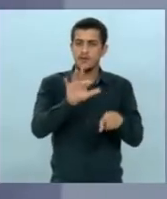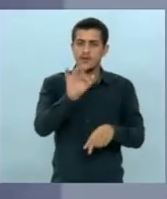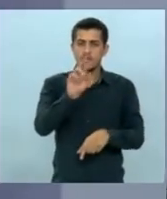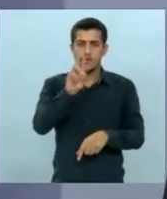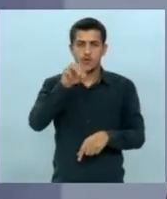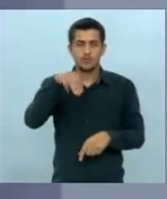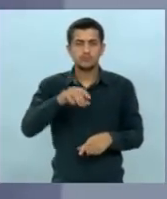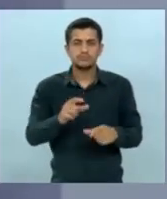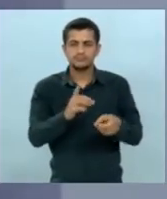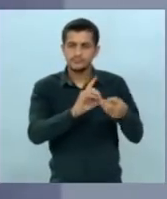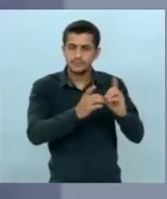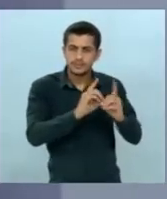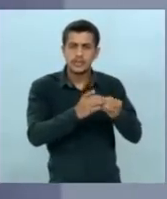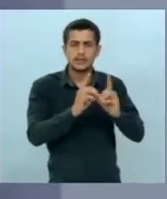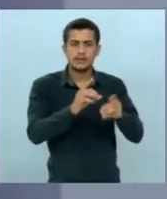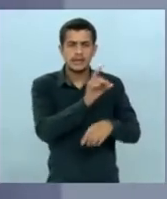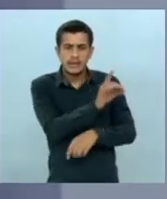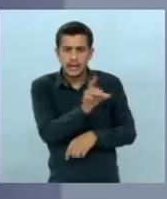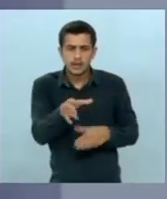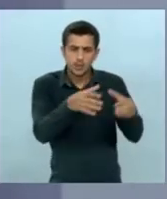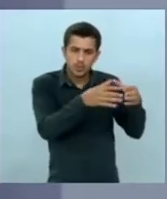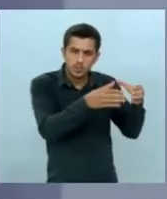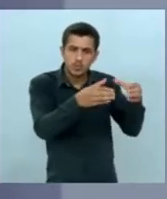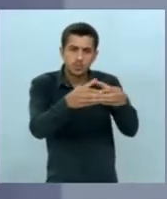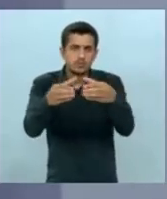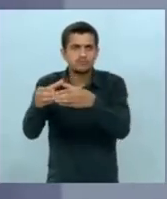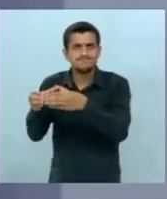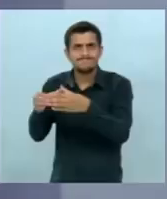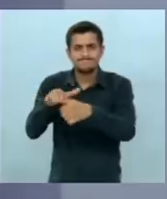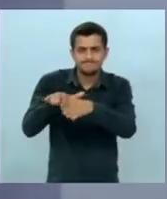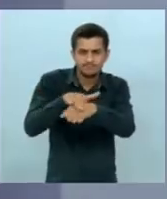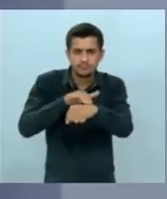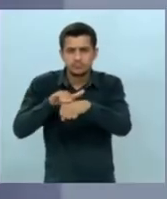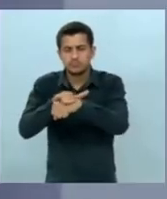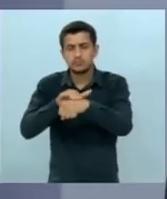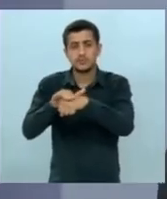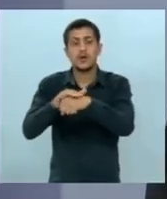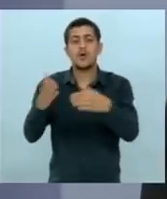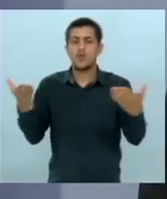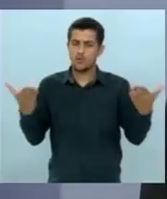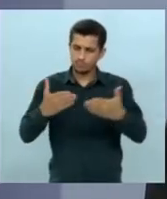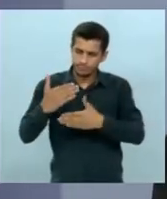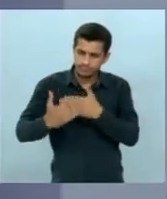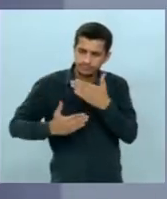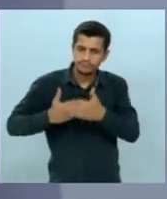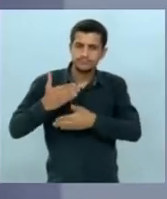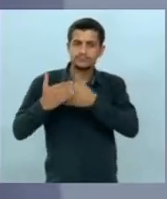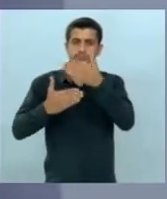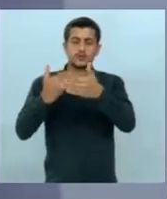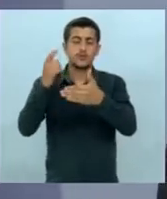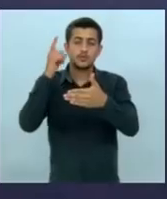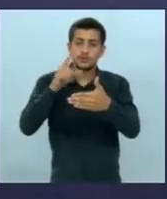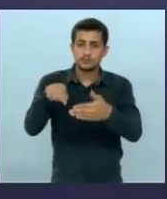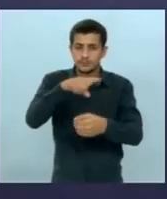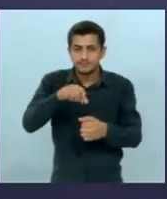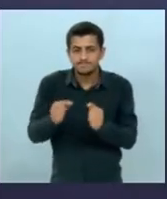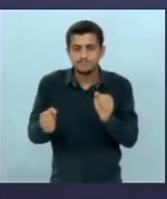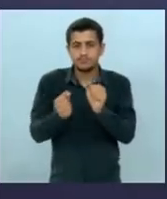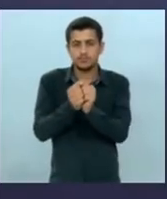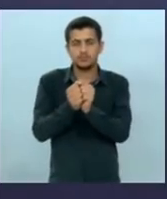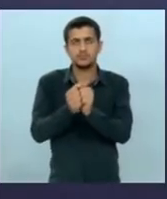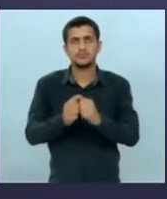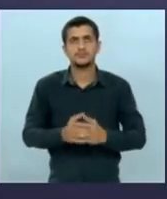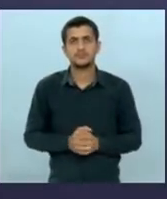conversando com as categorias, atendendo os pedidos e avançamos muito hoje, principalmente com você, que é o maior